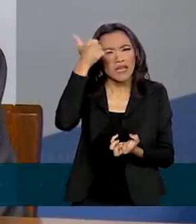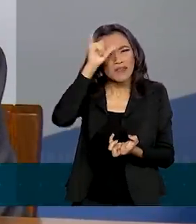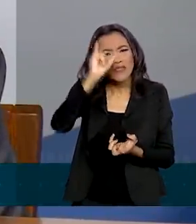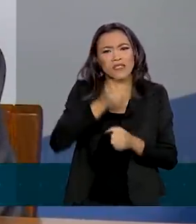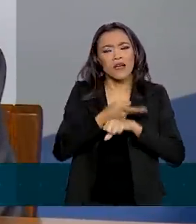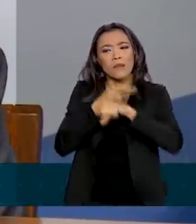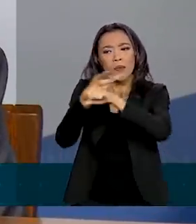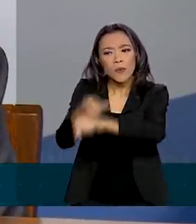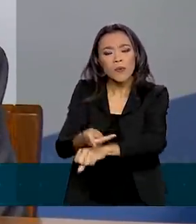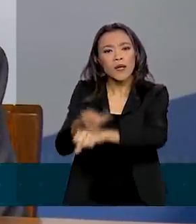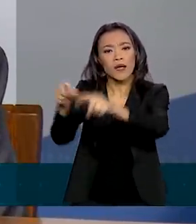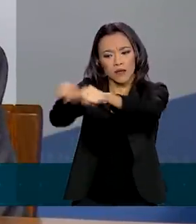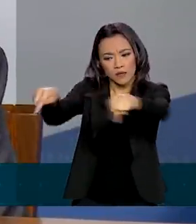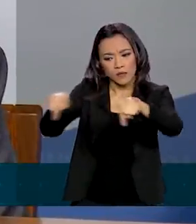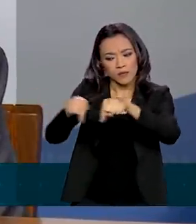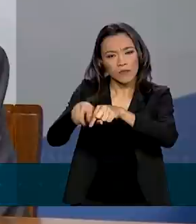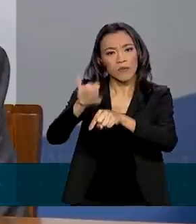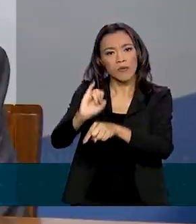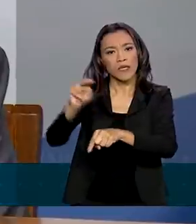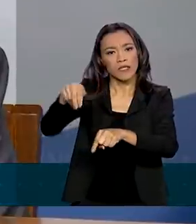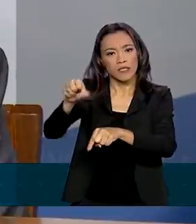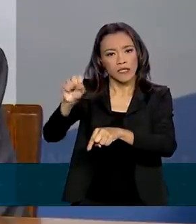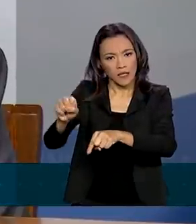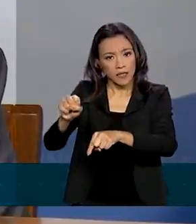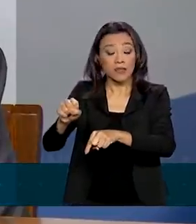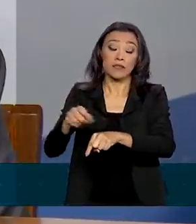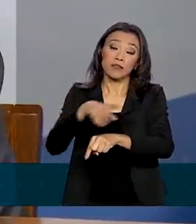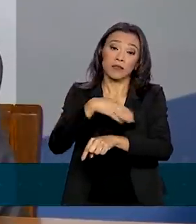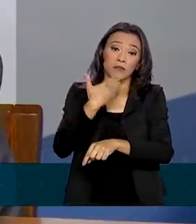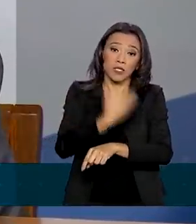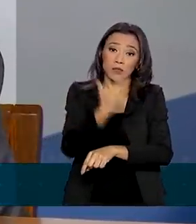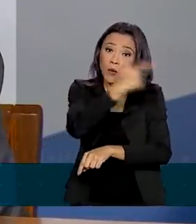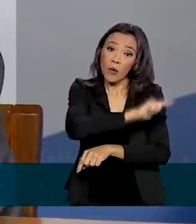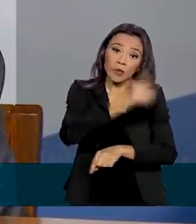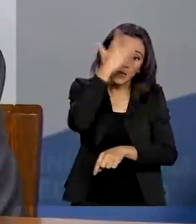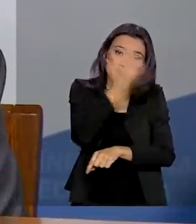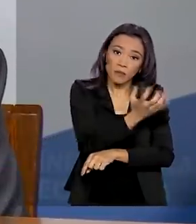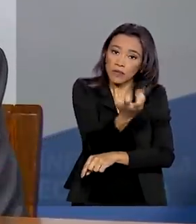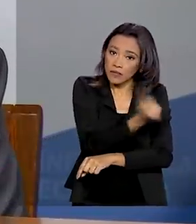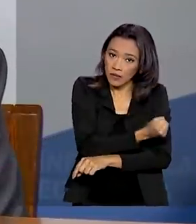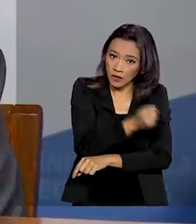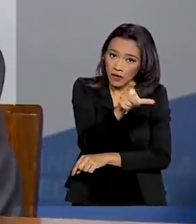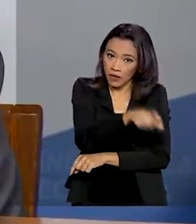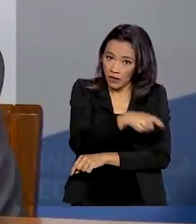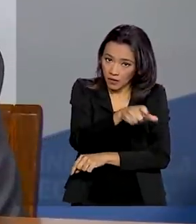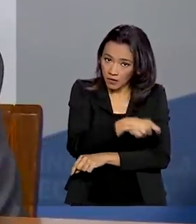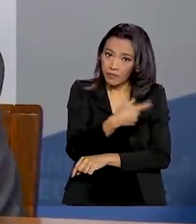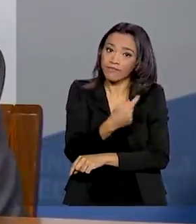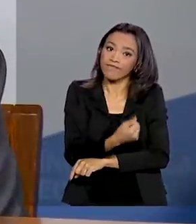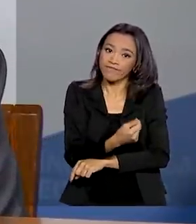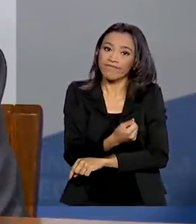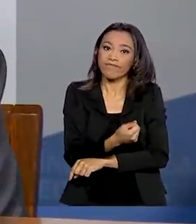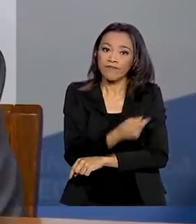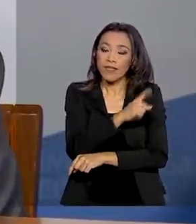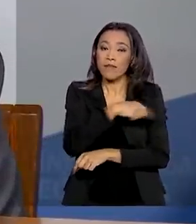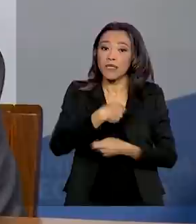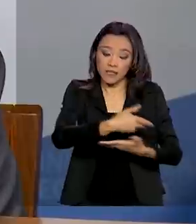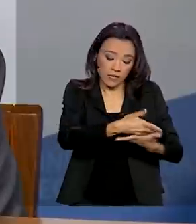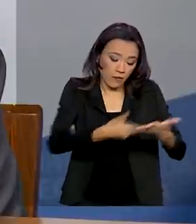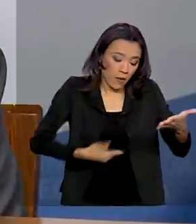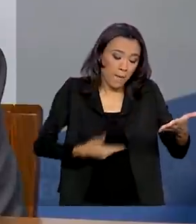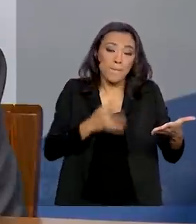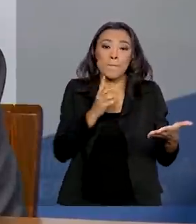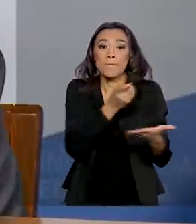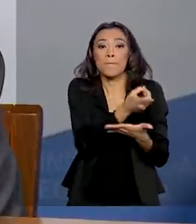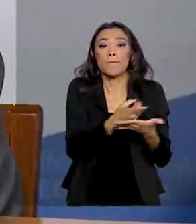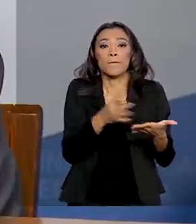quiser que um terceiro faça o seu saque, normalmente ele teria que fazer a validação da procuração pública